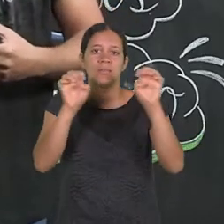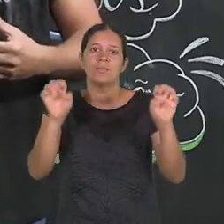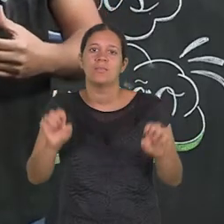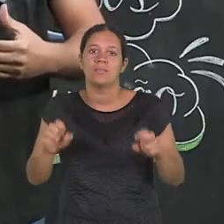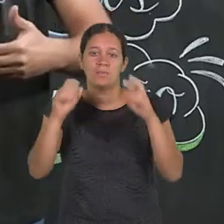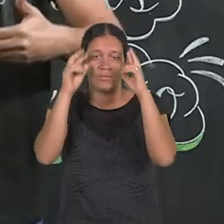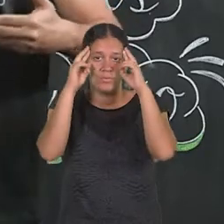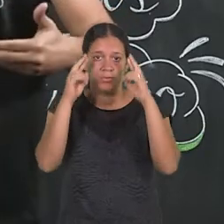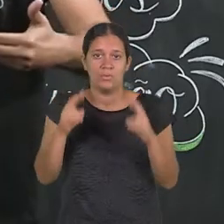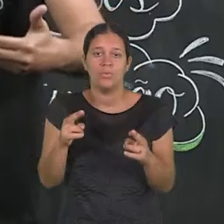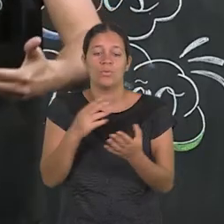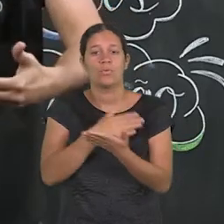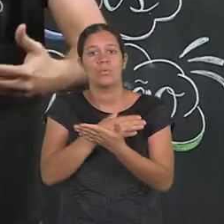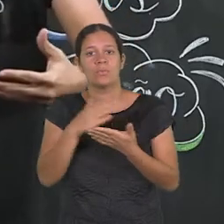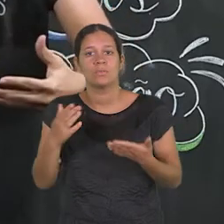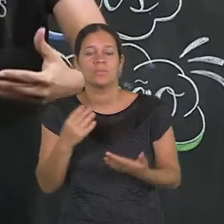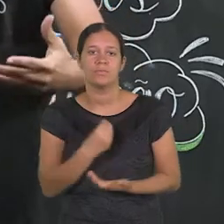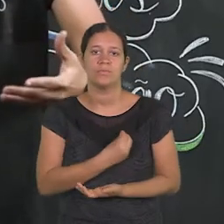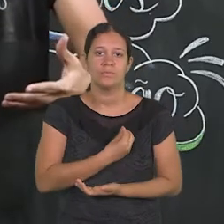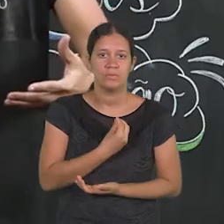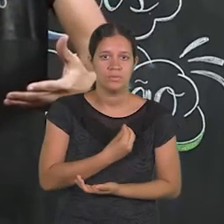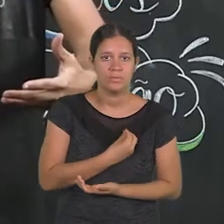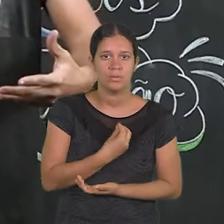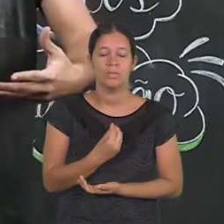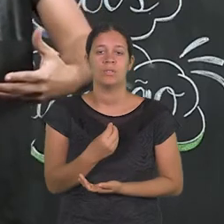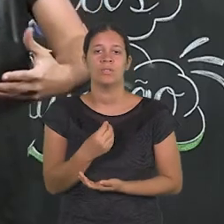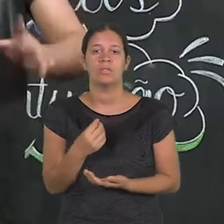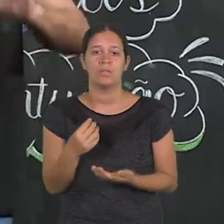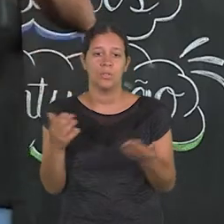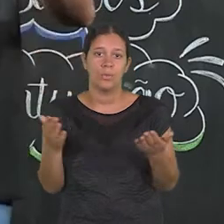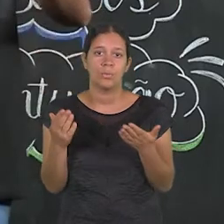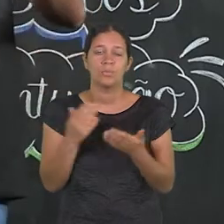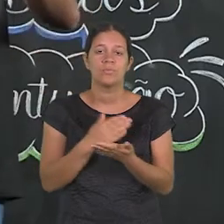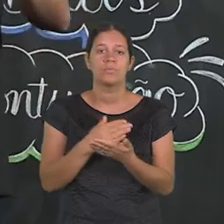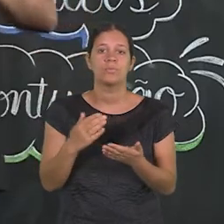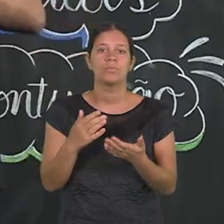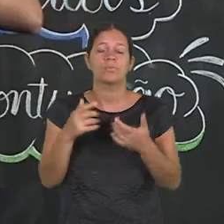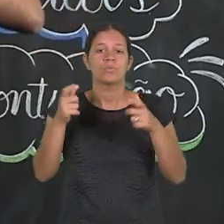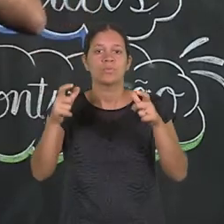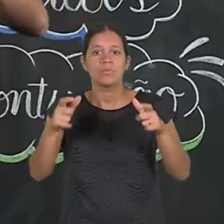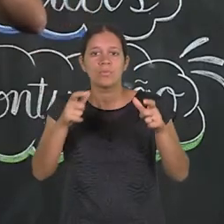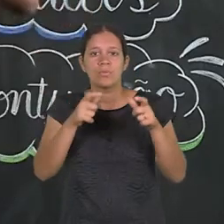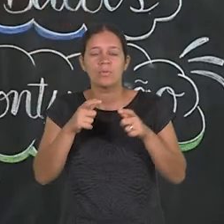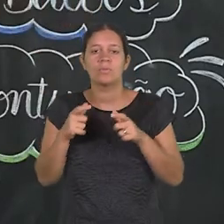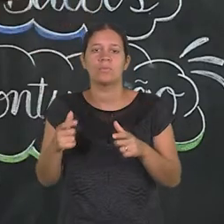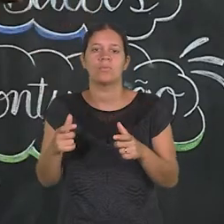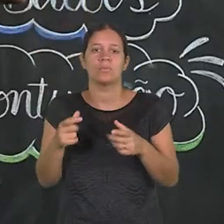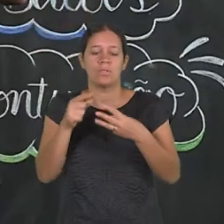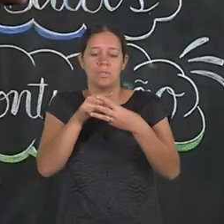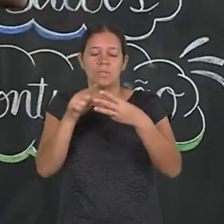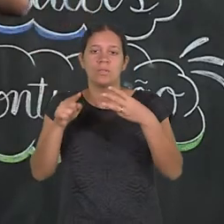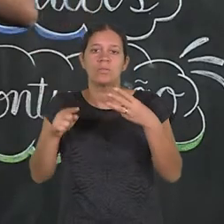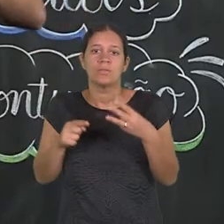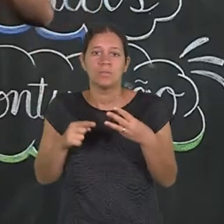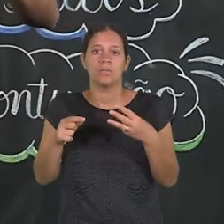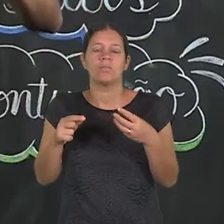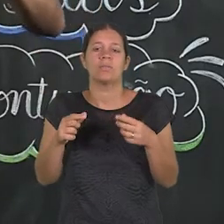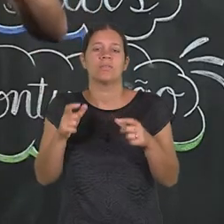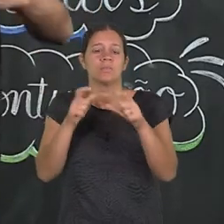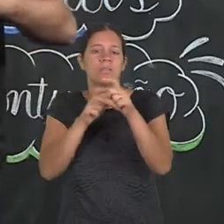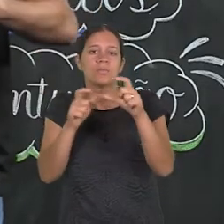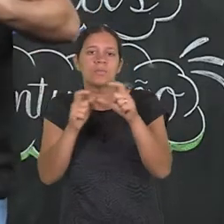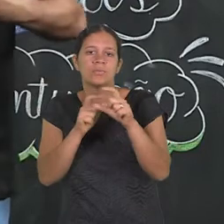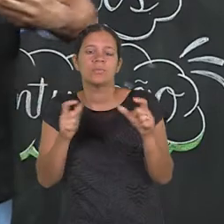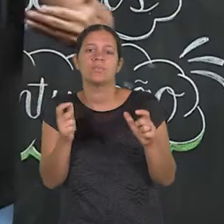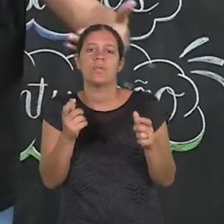estrutura. Então, o personagem começa vivendo algo, que é o que a gente chama de situação inicial. No primeiro quadrinho, vamos imaginar uma história com apenas três quadrinhos. O